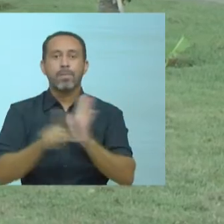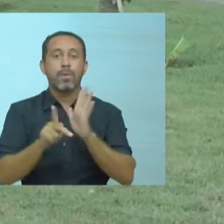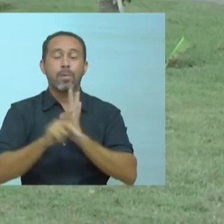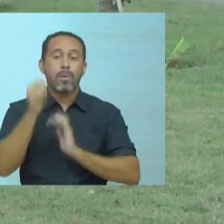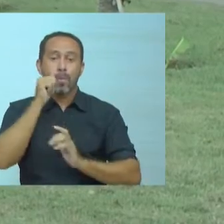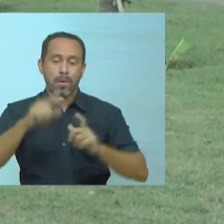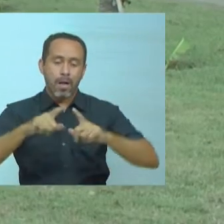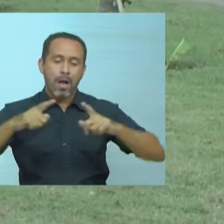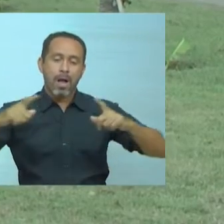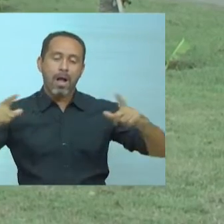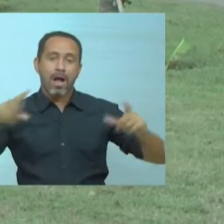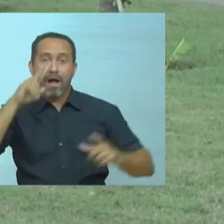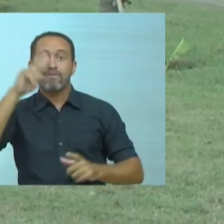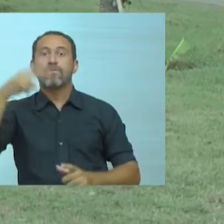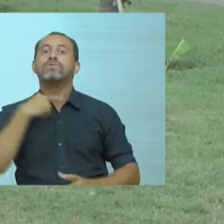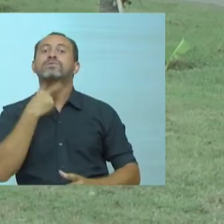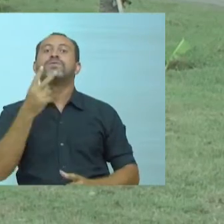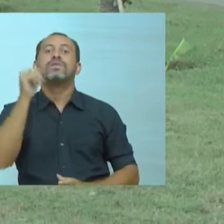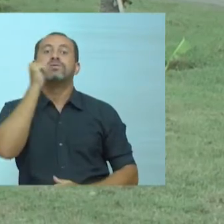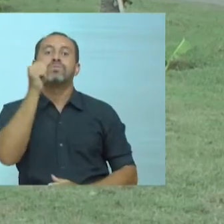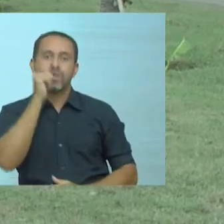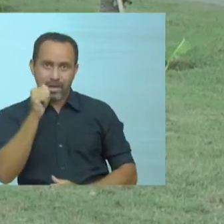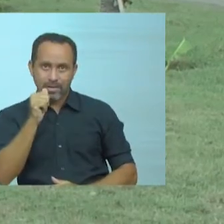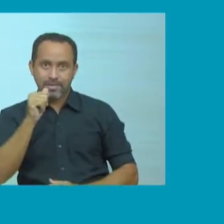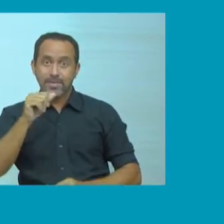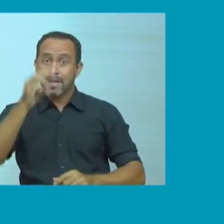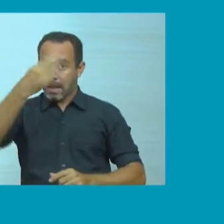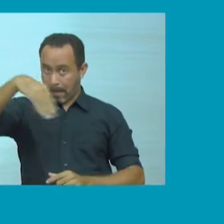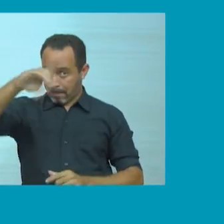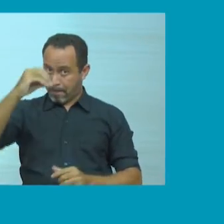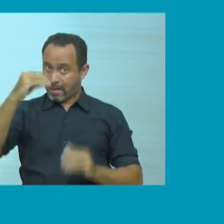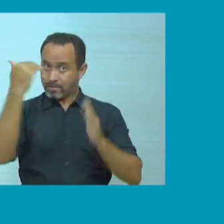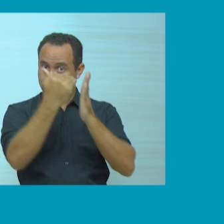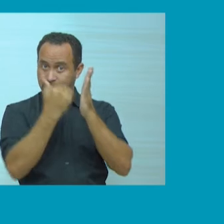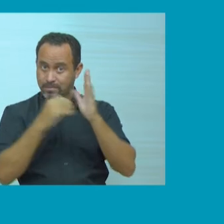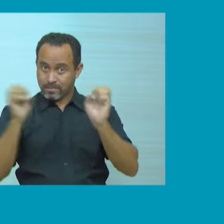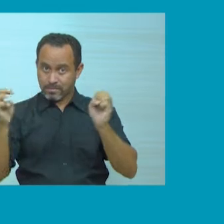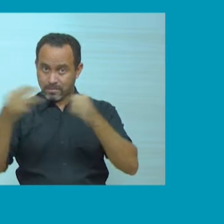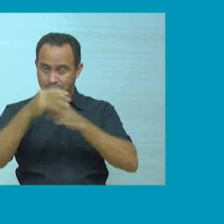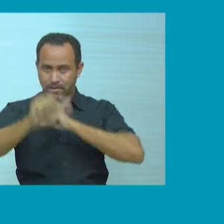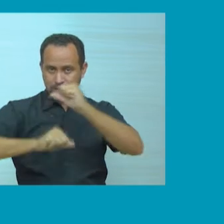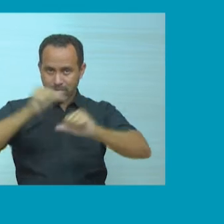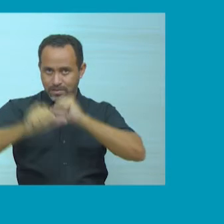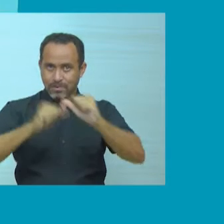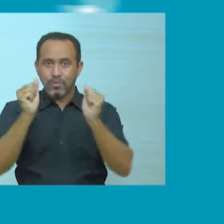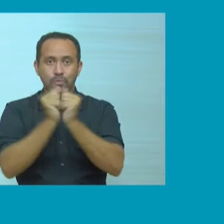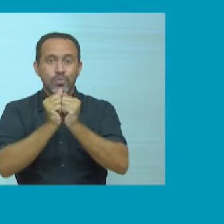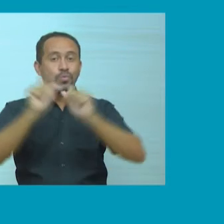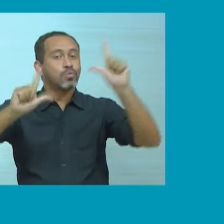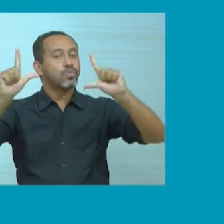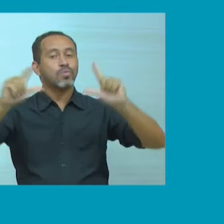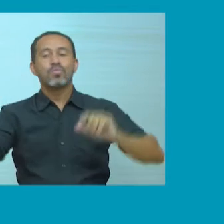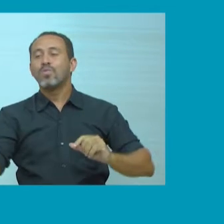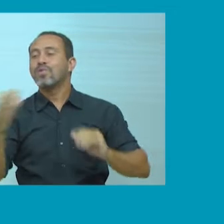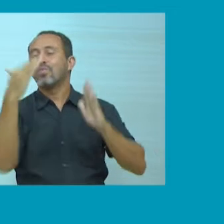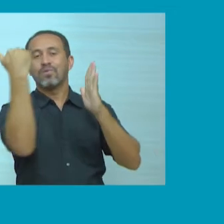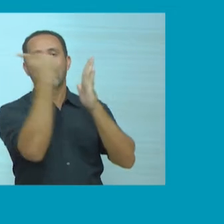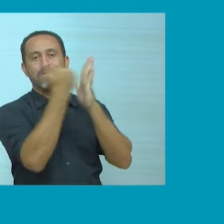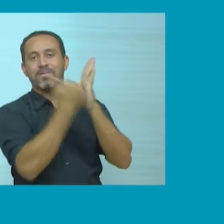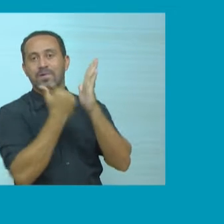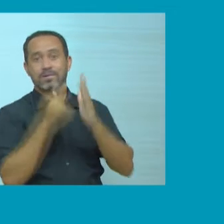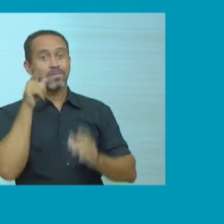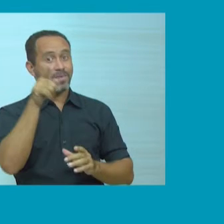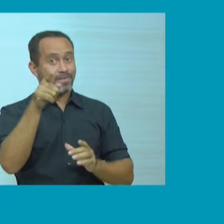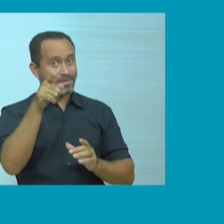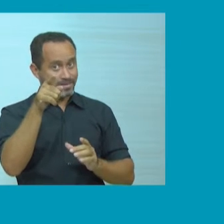específico para amplificar a voz das mulheres. Em março, a TV Alese se renova e coloca no ar uma